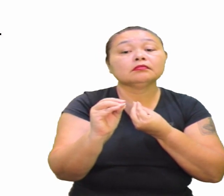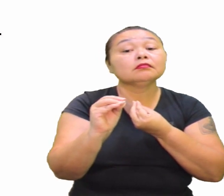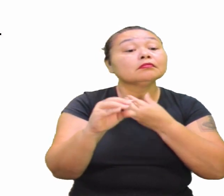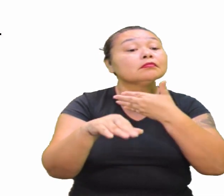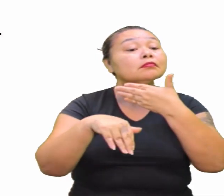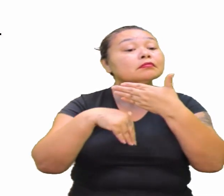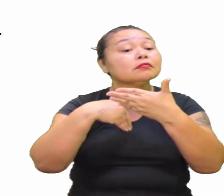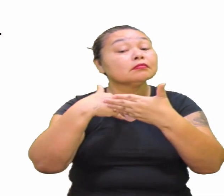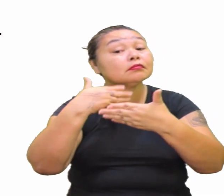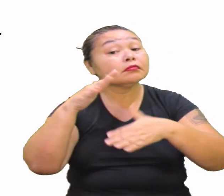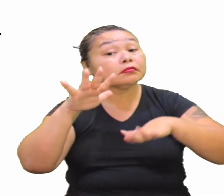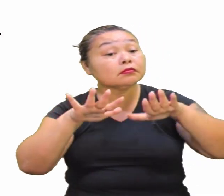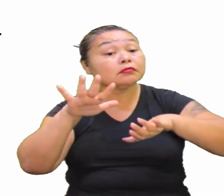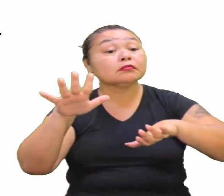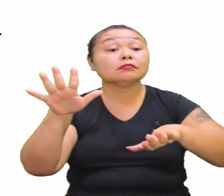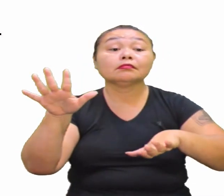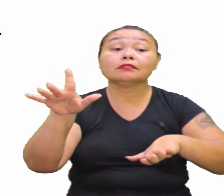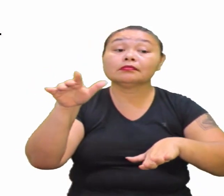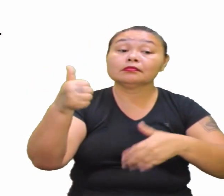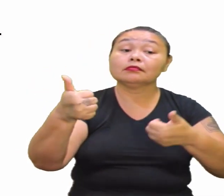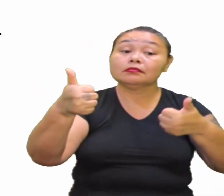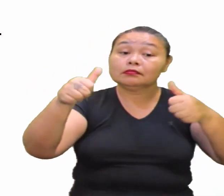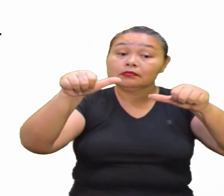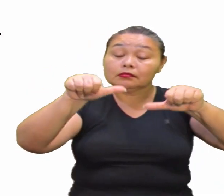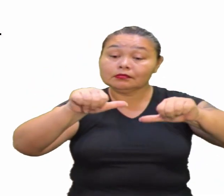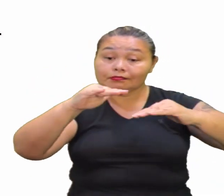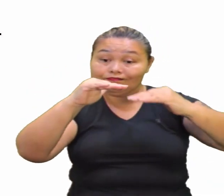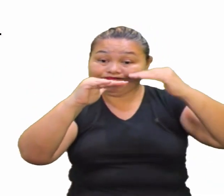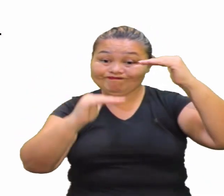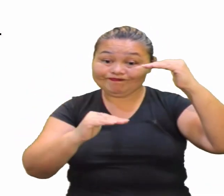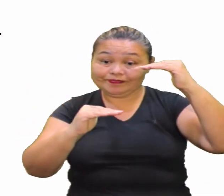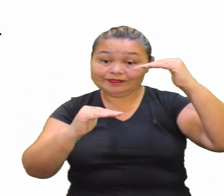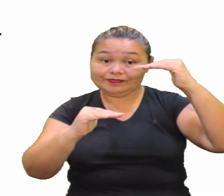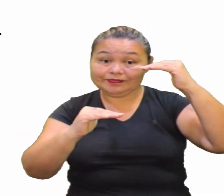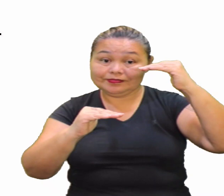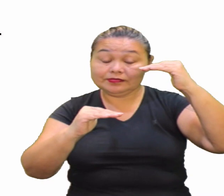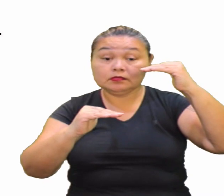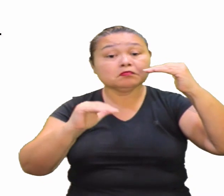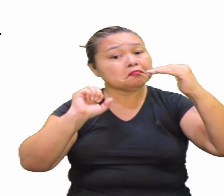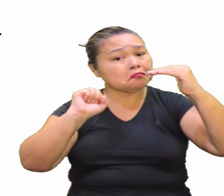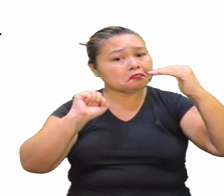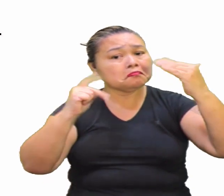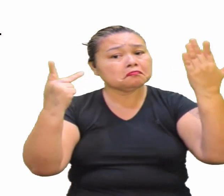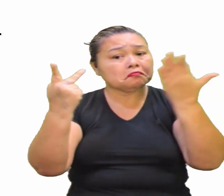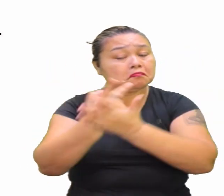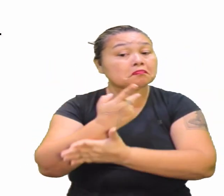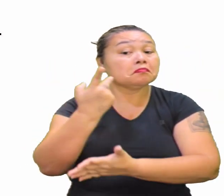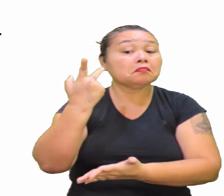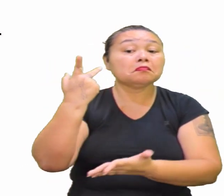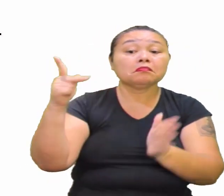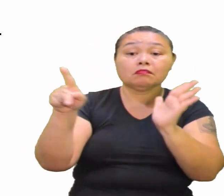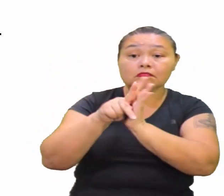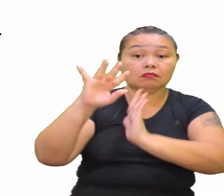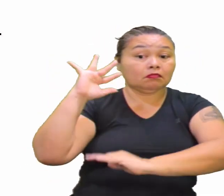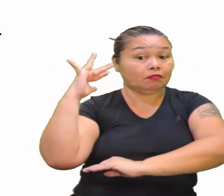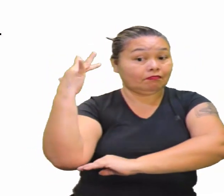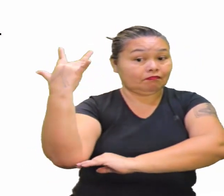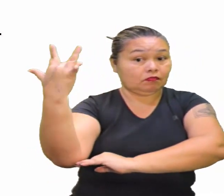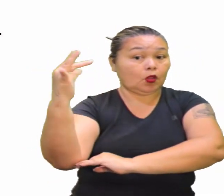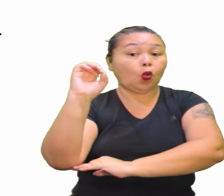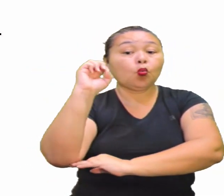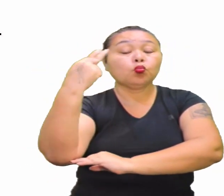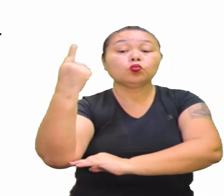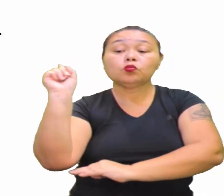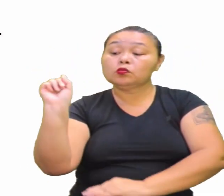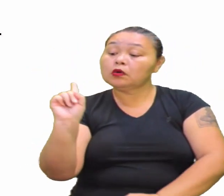Provocando efeitos negativos De desequilíbrio Ela pode ocorrer De forma natural Ou